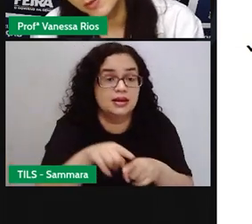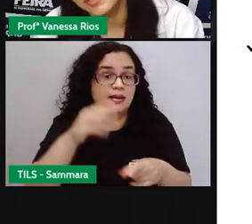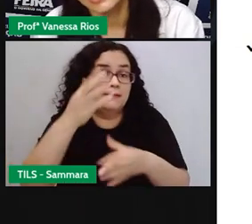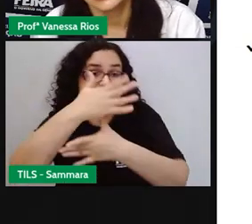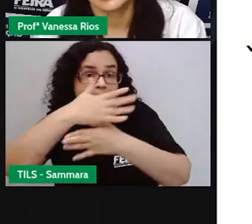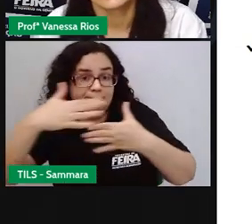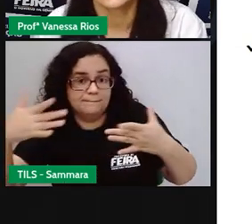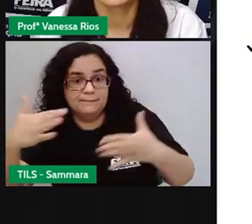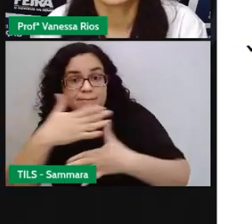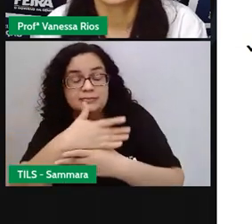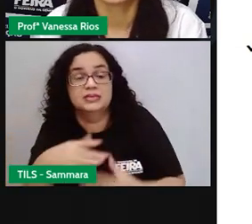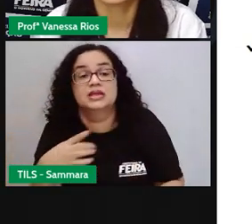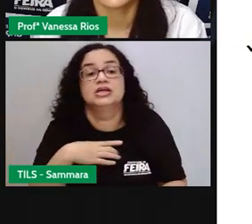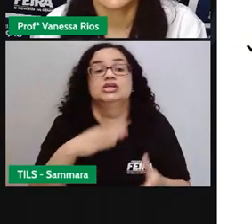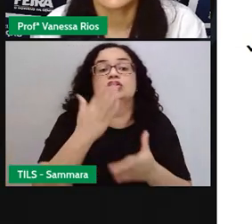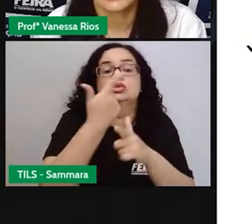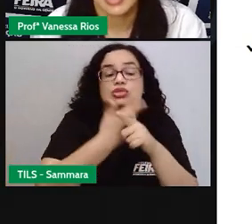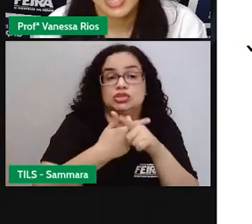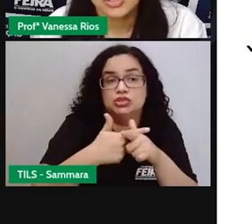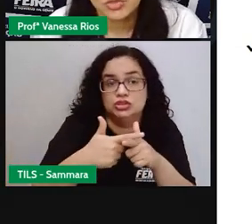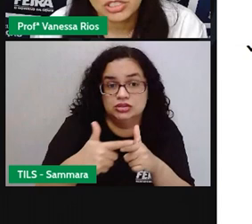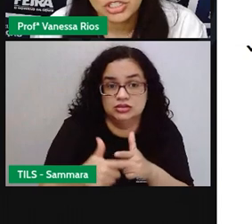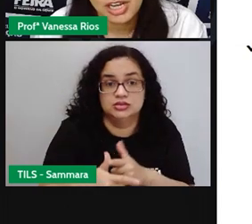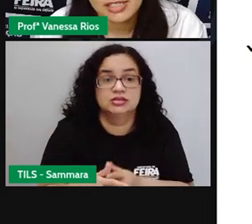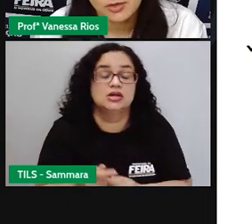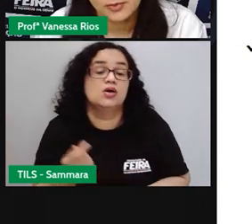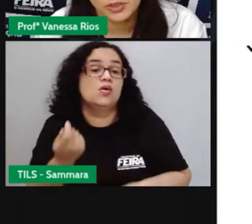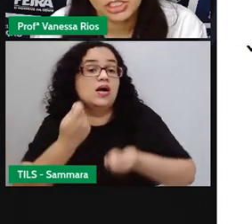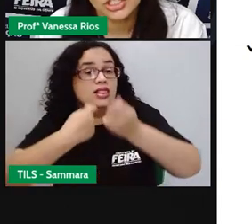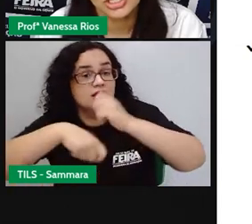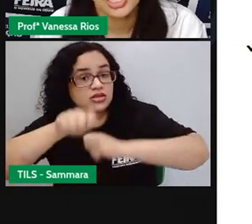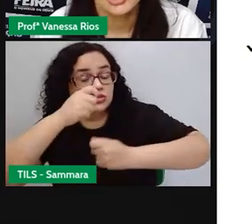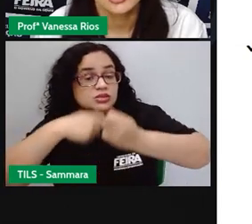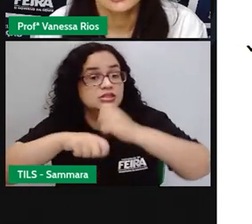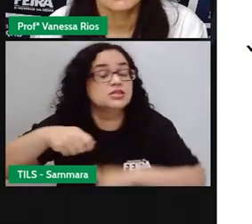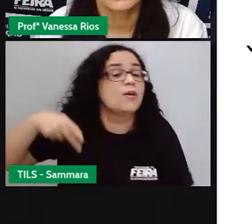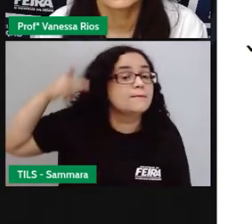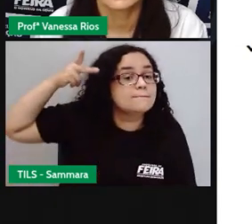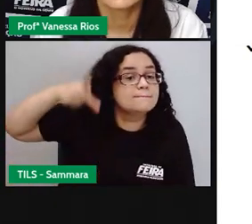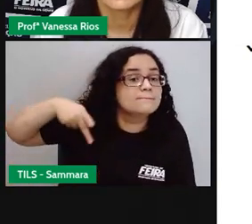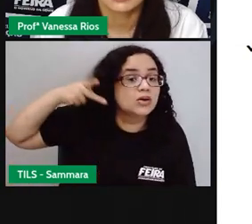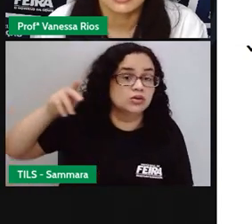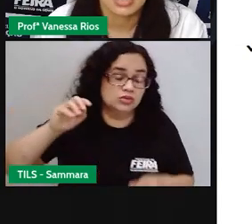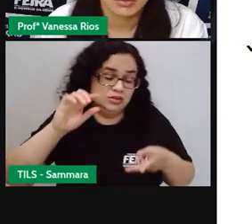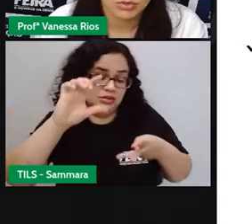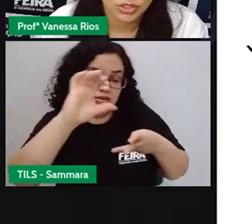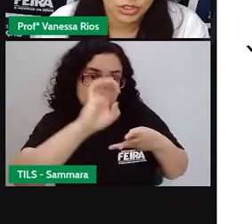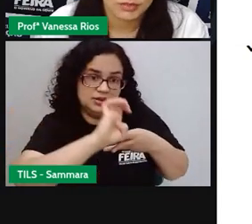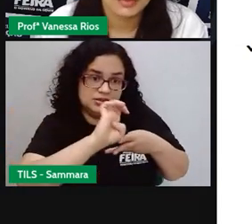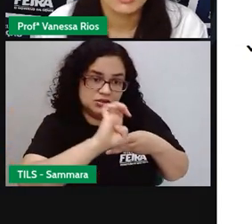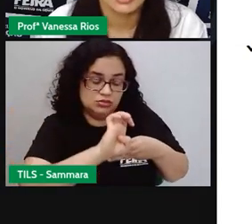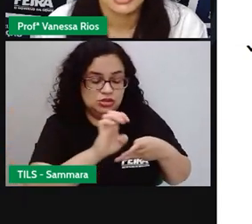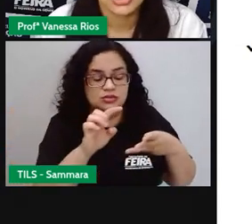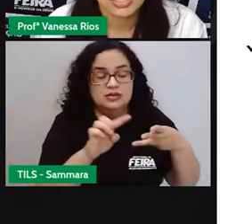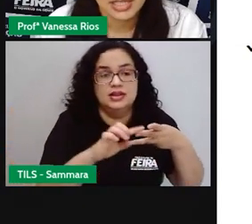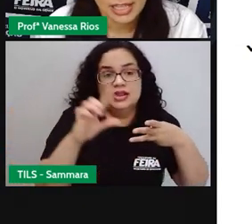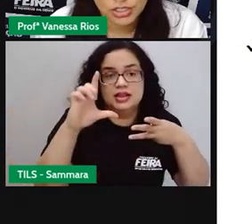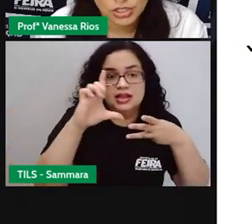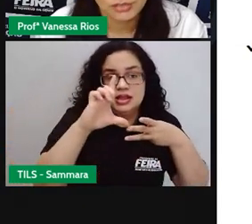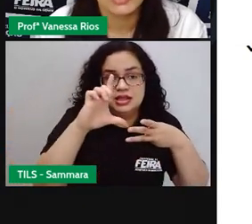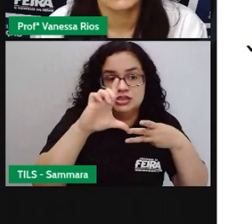municípios, eles dividem aí essa administração política entre poderes executivo,